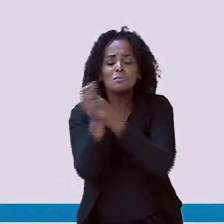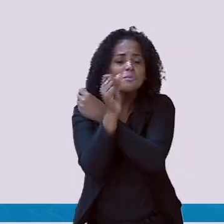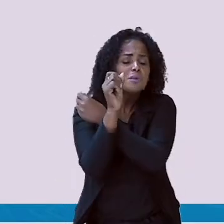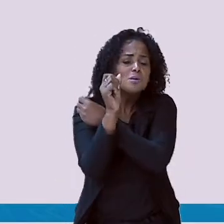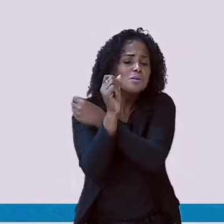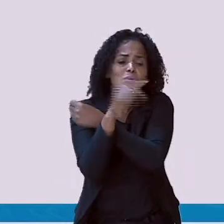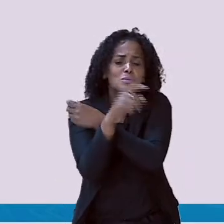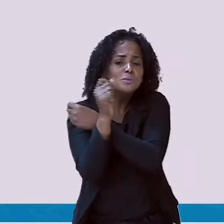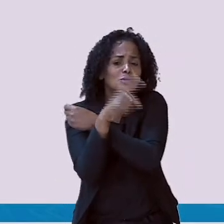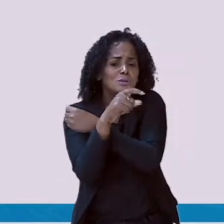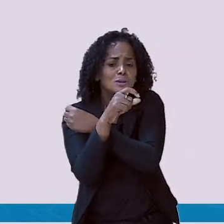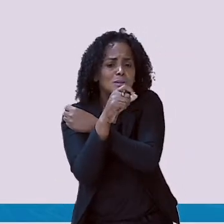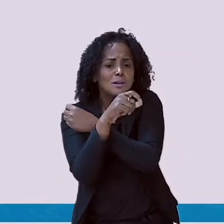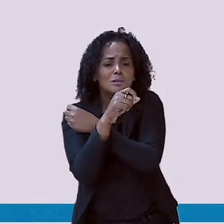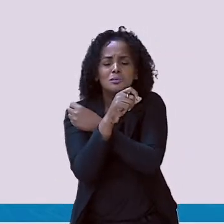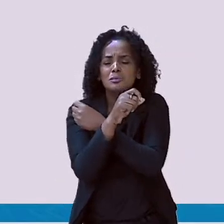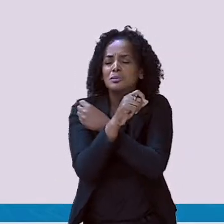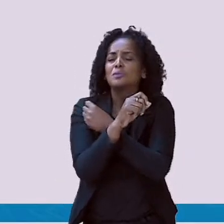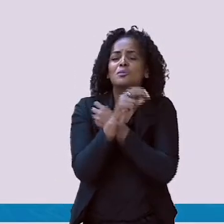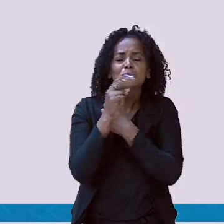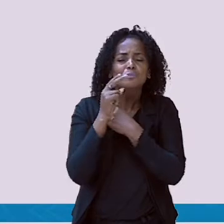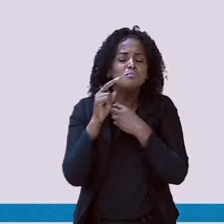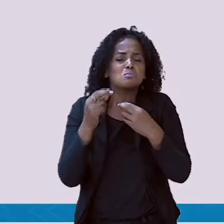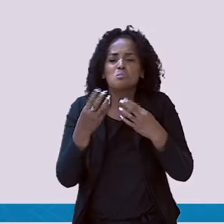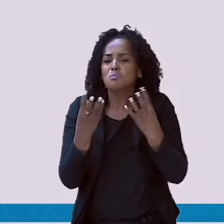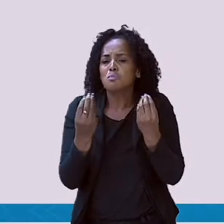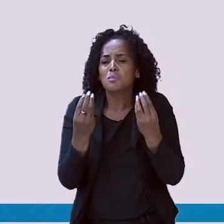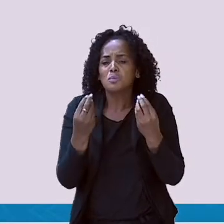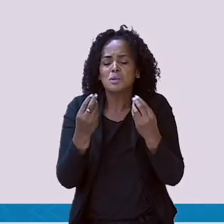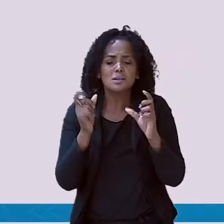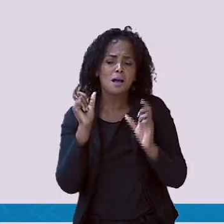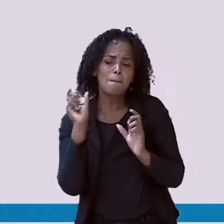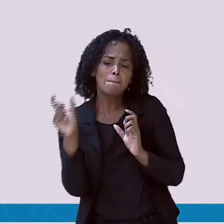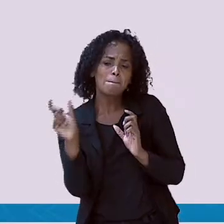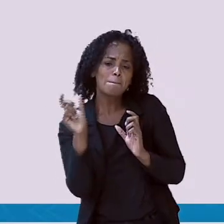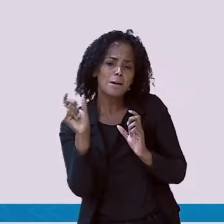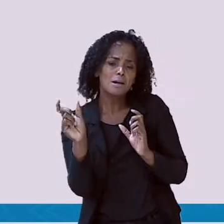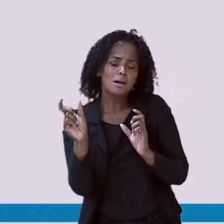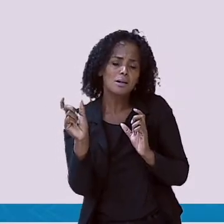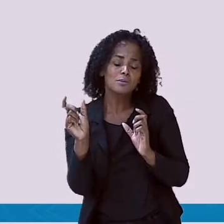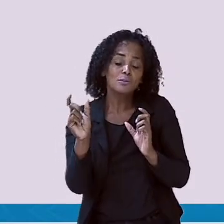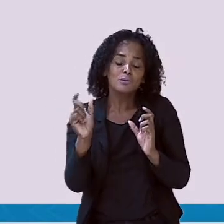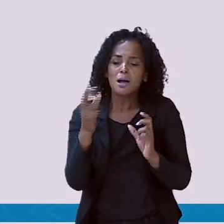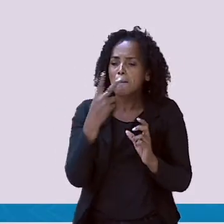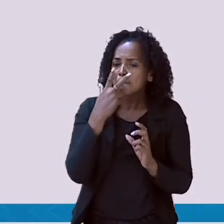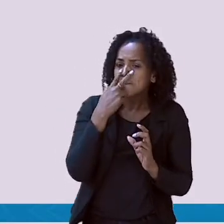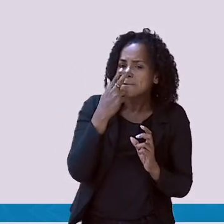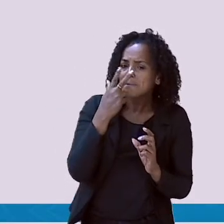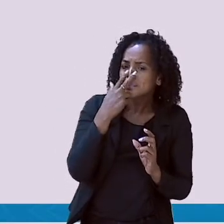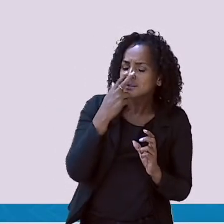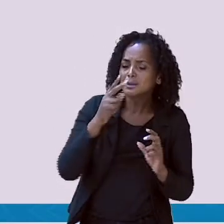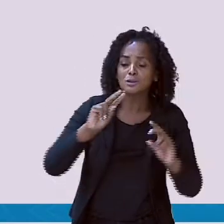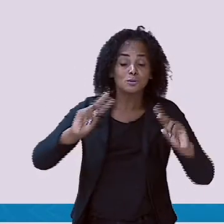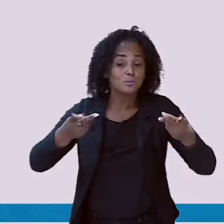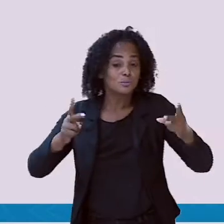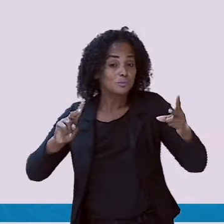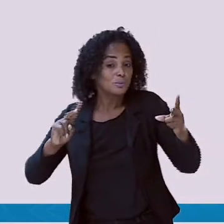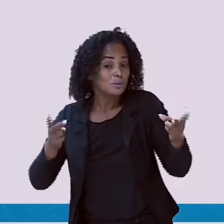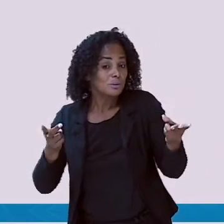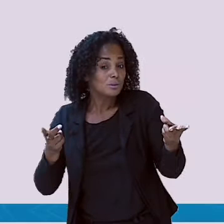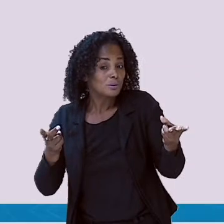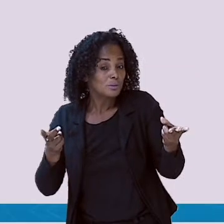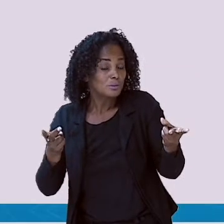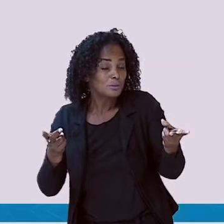Tantas palavras juntas, parecidas. É difícil até de falar. Por isso, esse